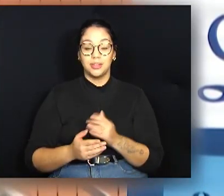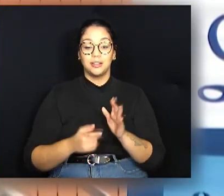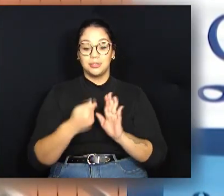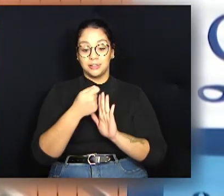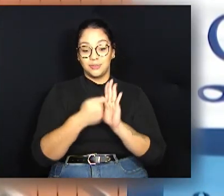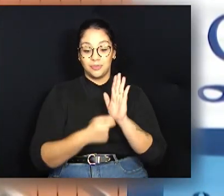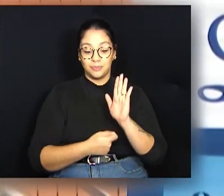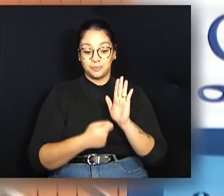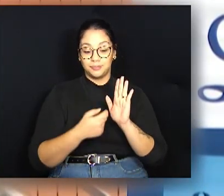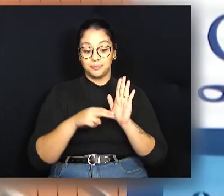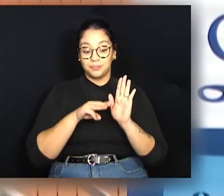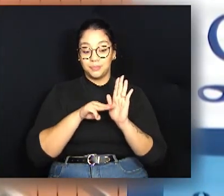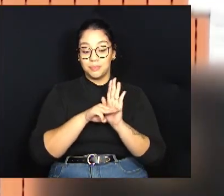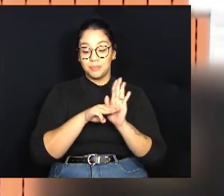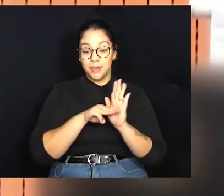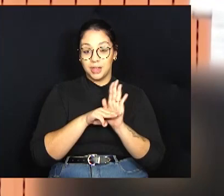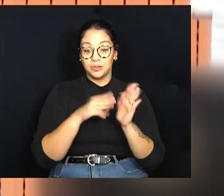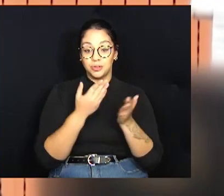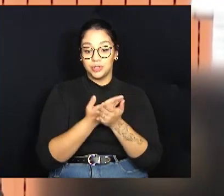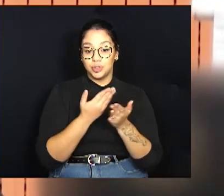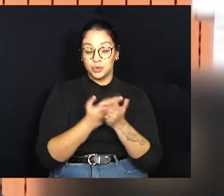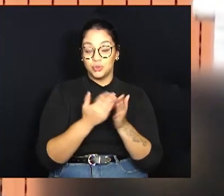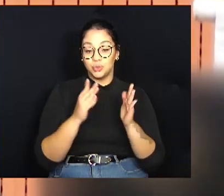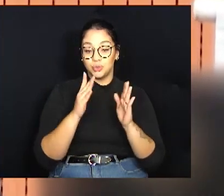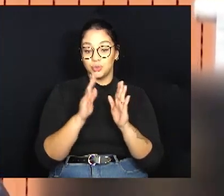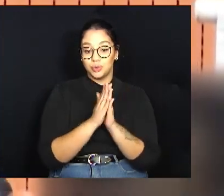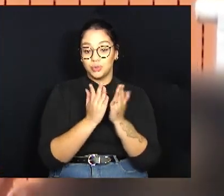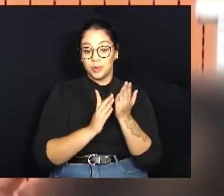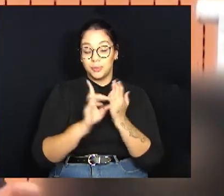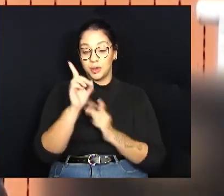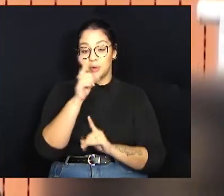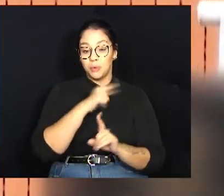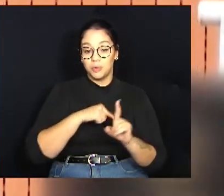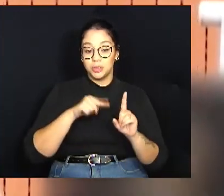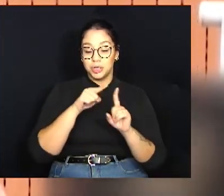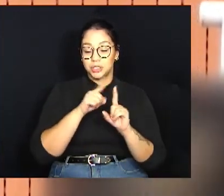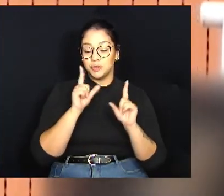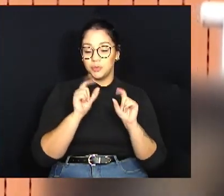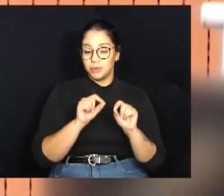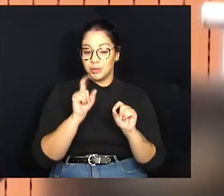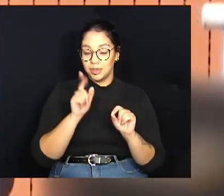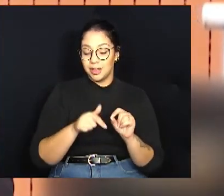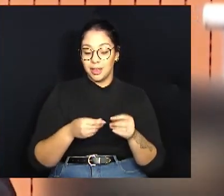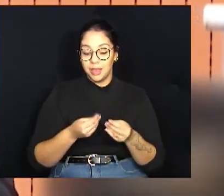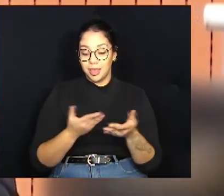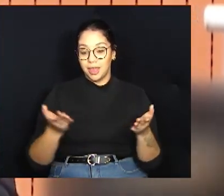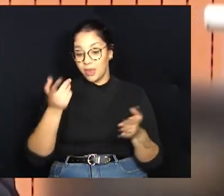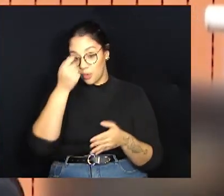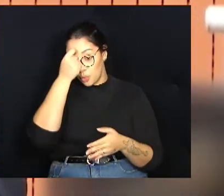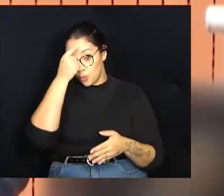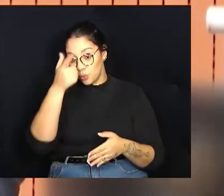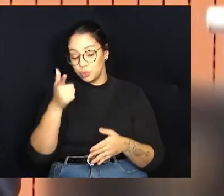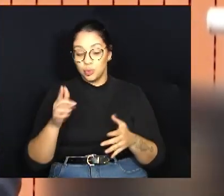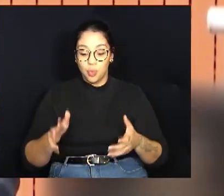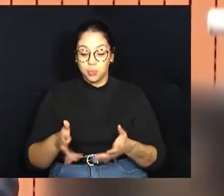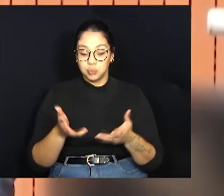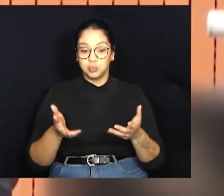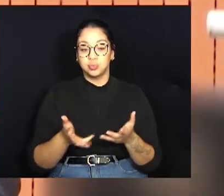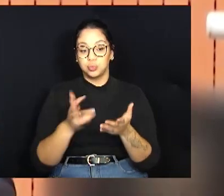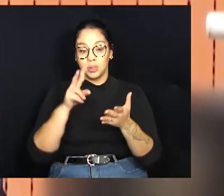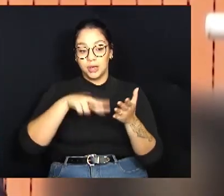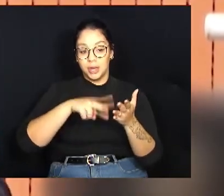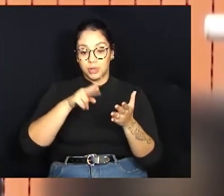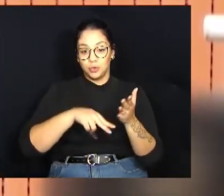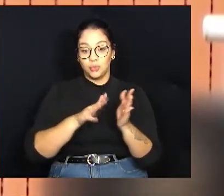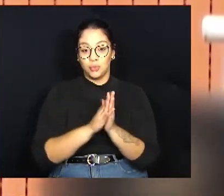Métodos de Estudos da Bíblia. O objetivo da obra foi contribuir com a cultura através do incentivo à leitura da